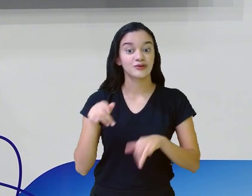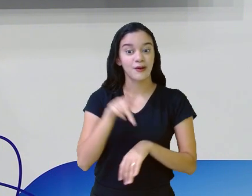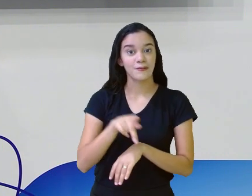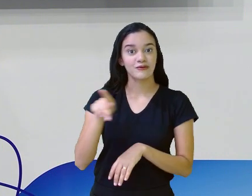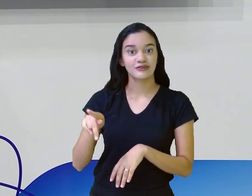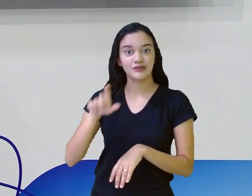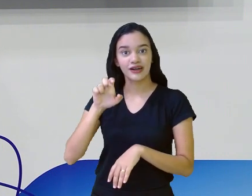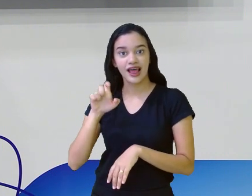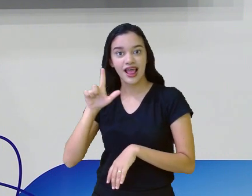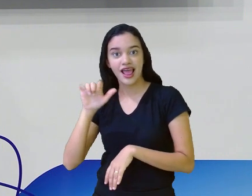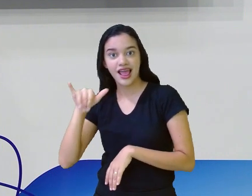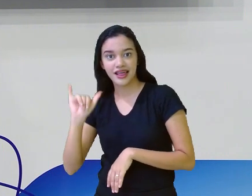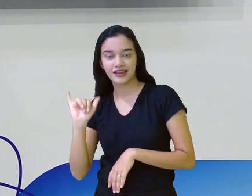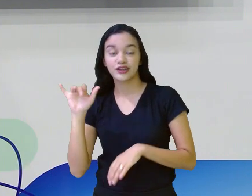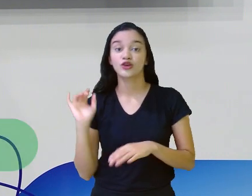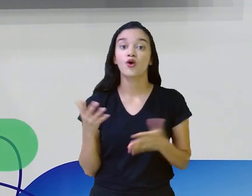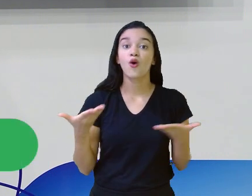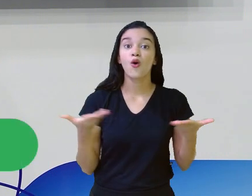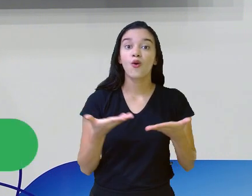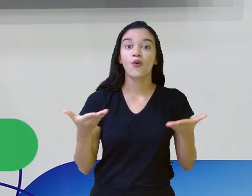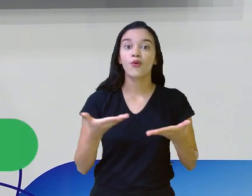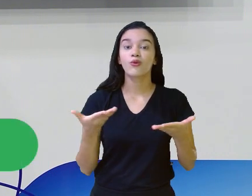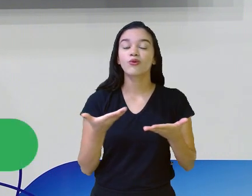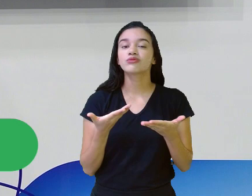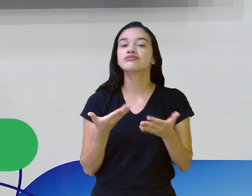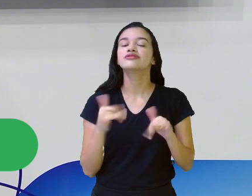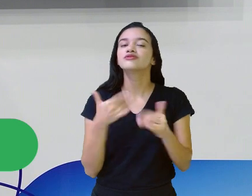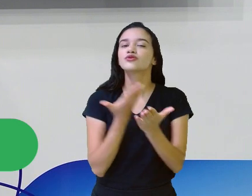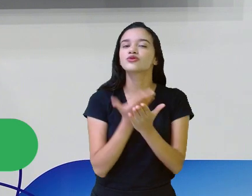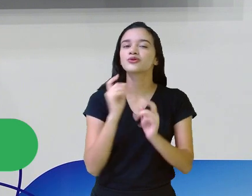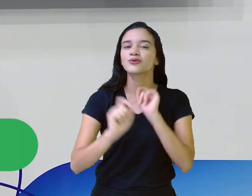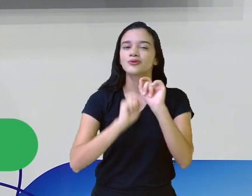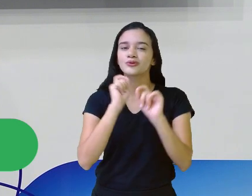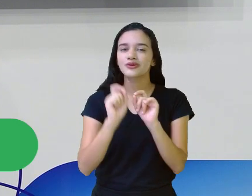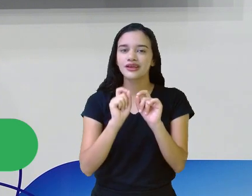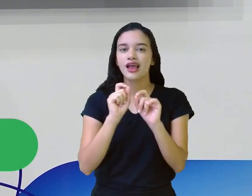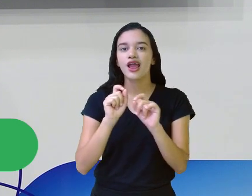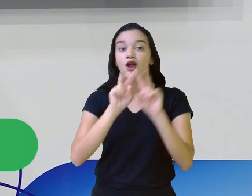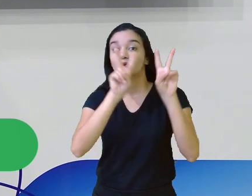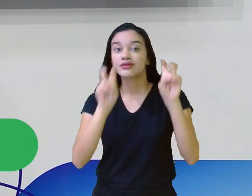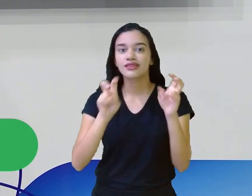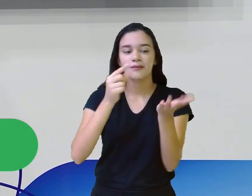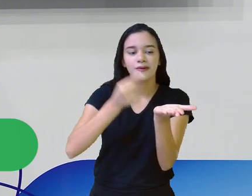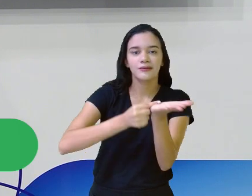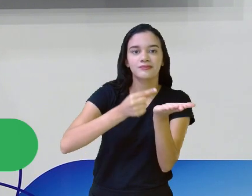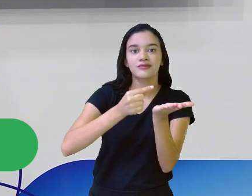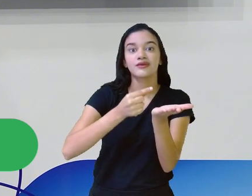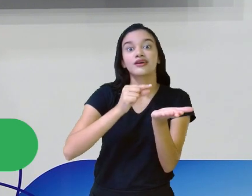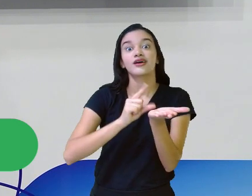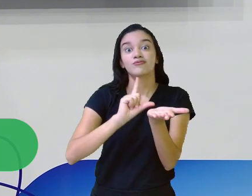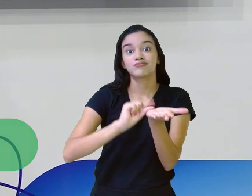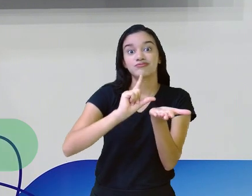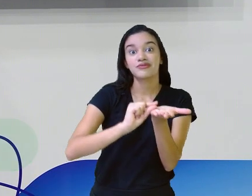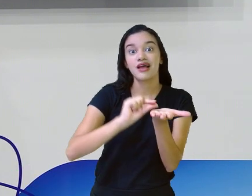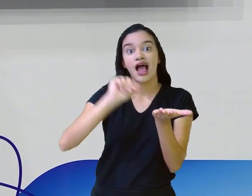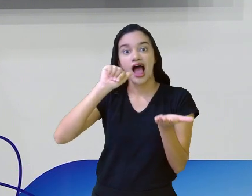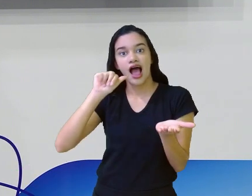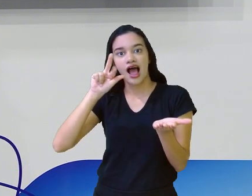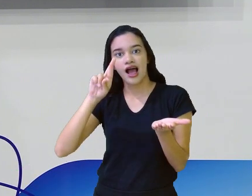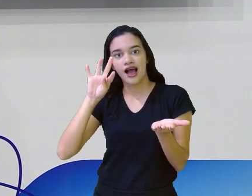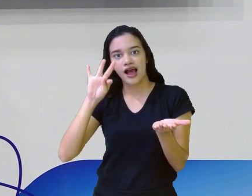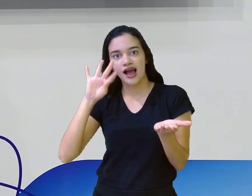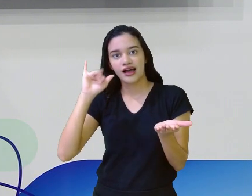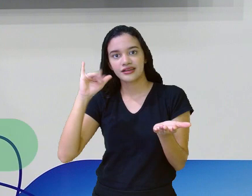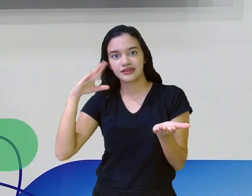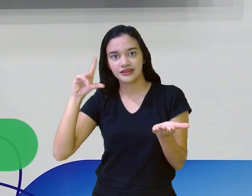Eli Graciele e vamos trabalhar com o tema artigo, é o tema aí da nossa aula. Muito importante